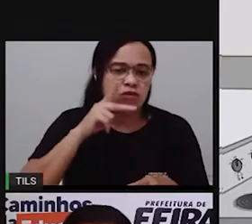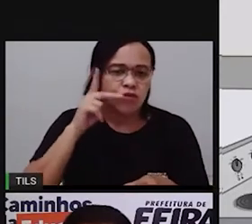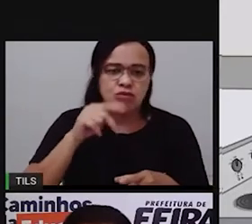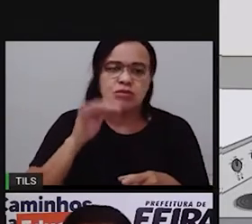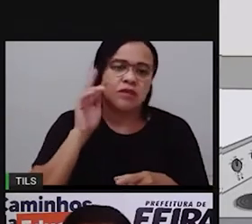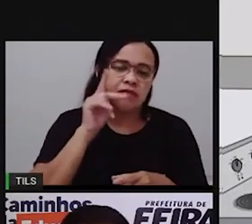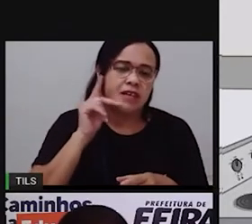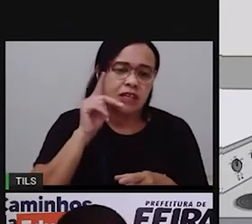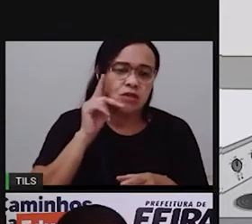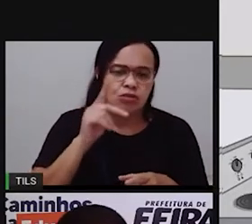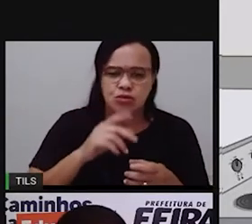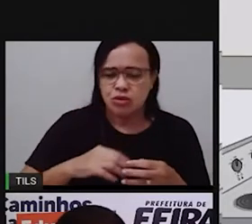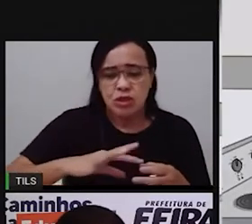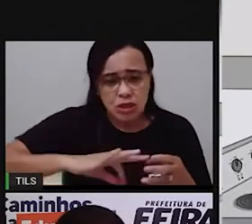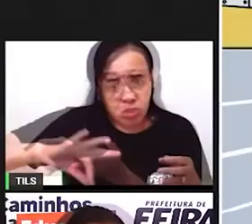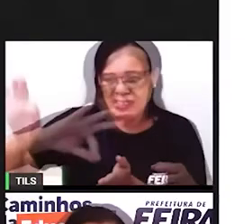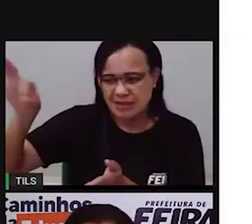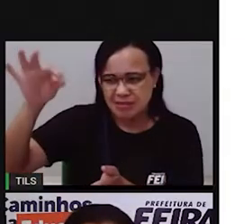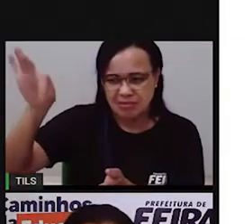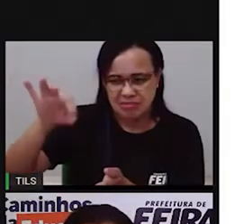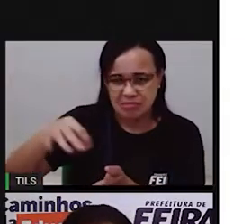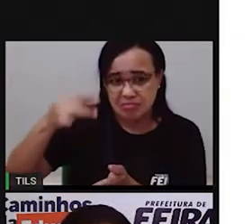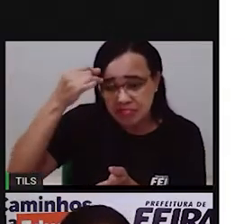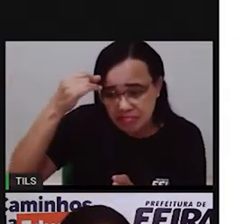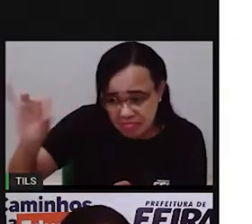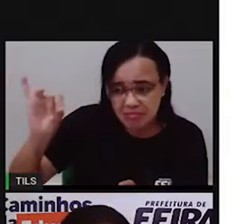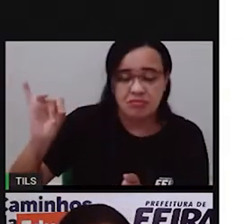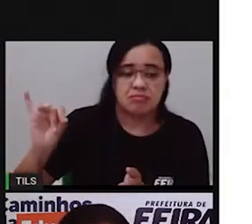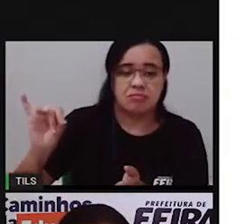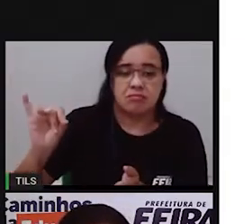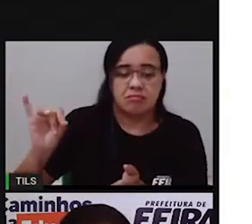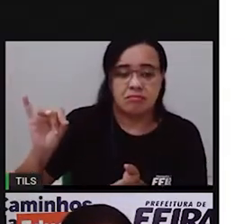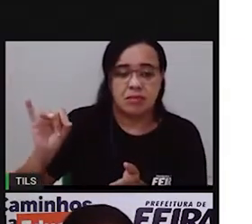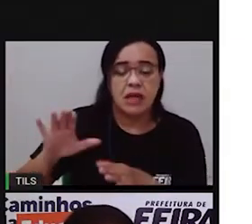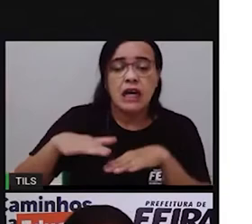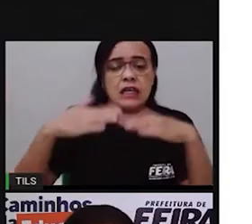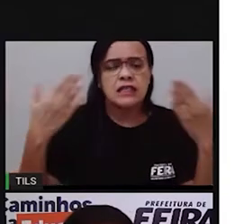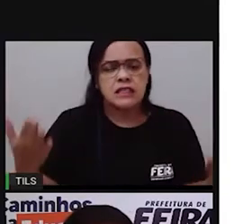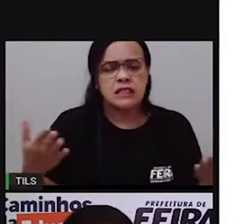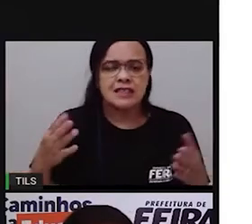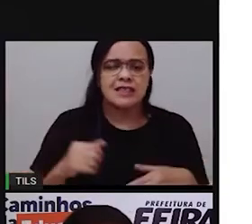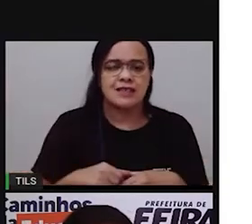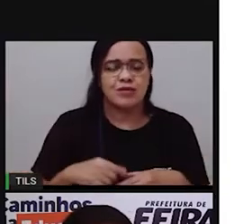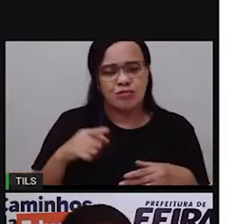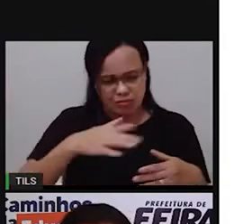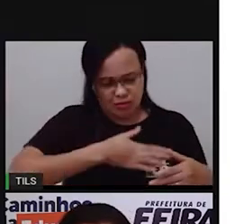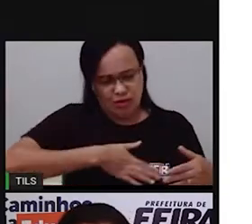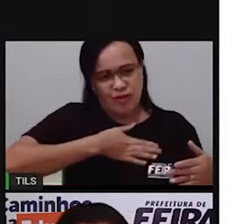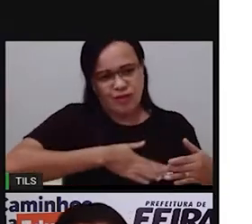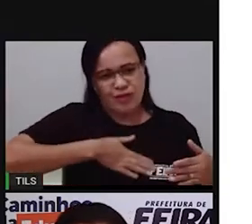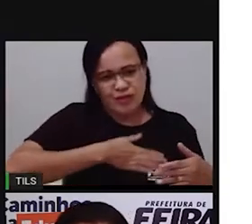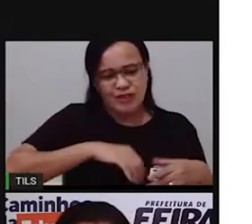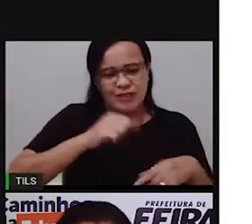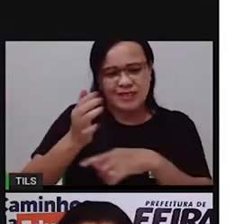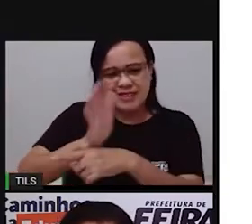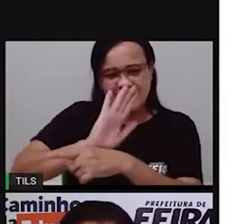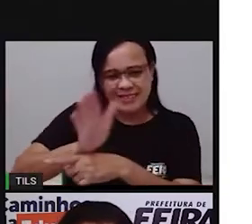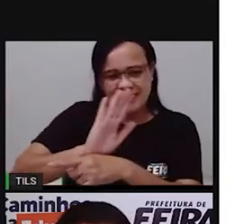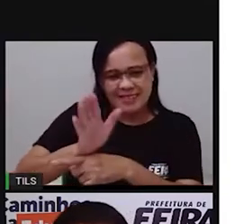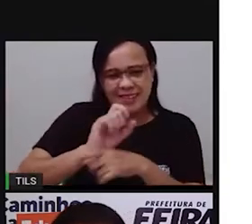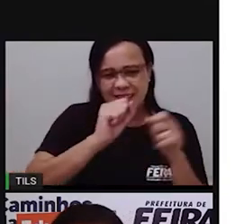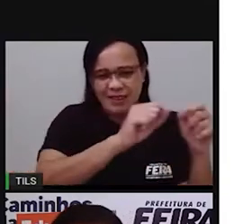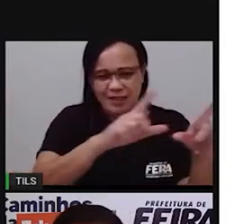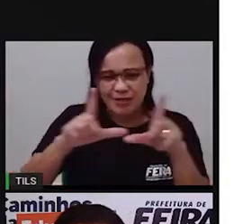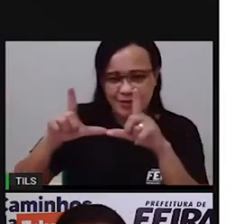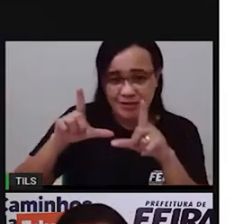insetos Então, crianças, gostaram do vídeo? Gostaram da aventura da